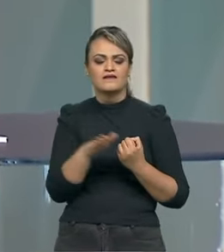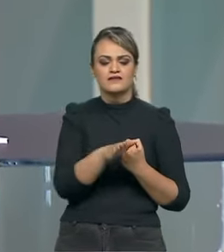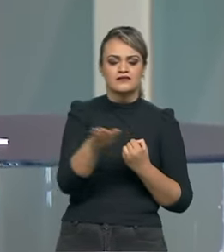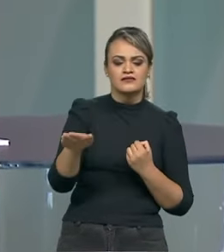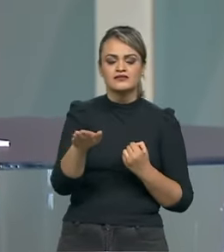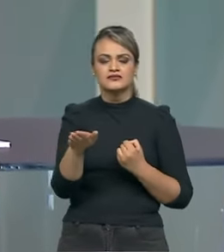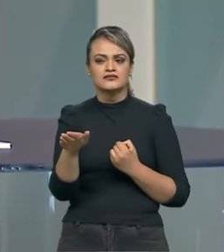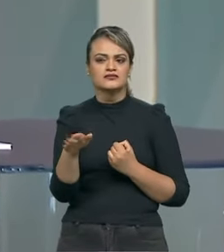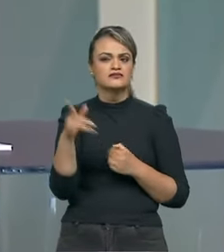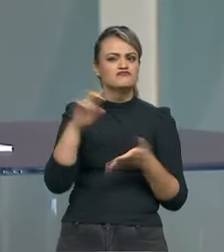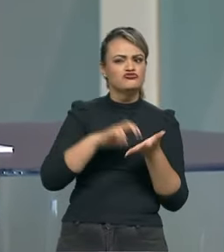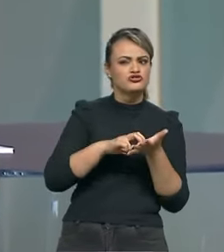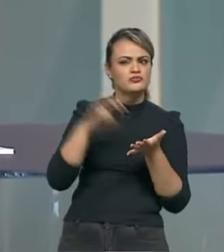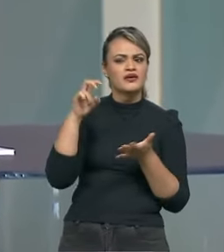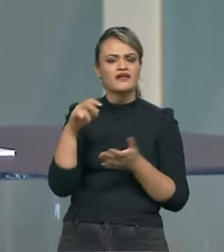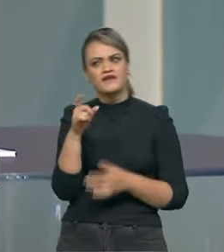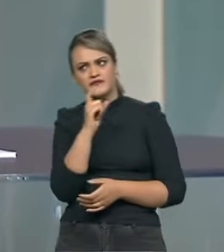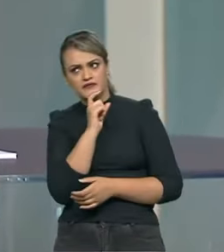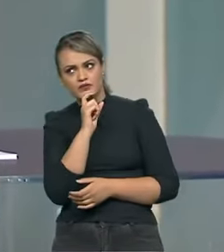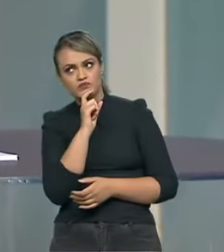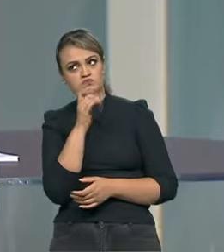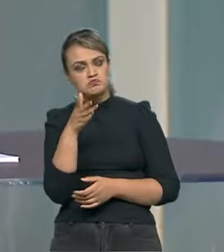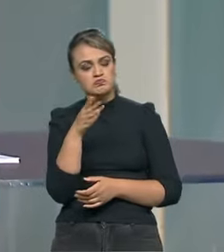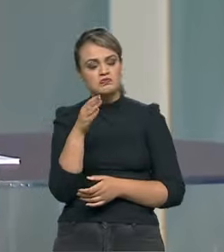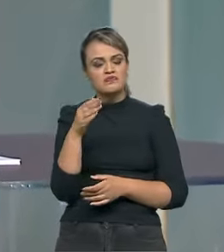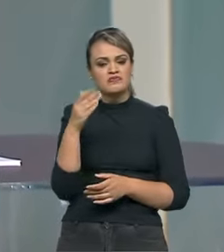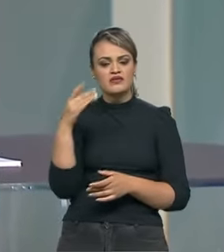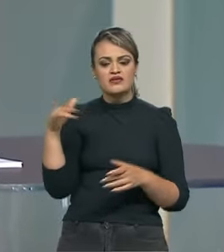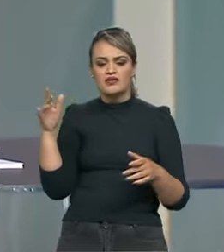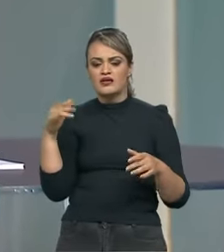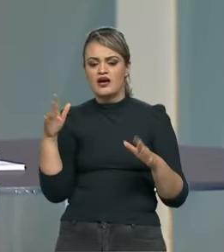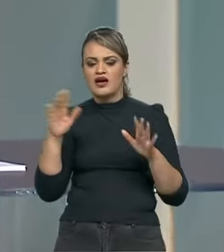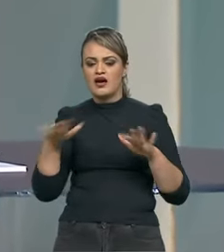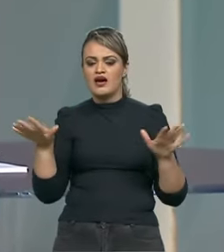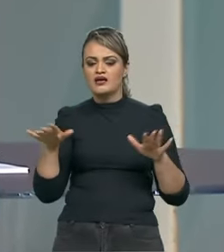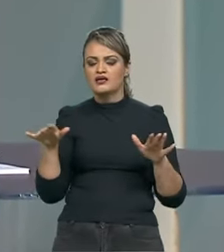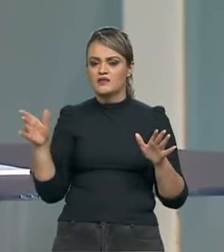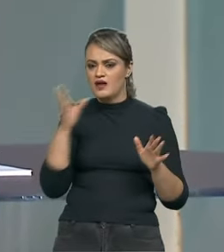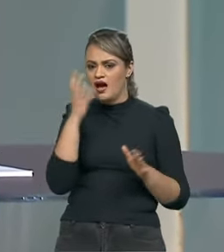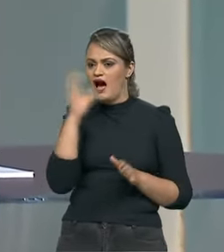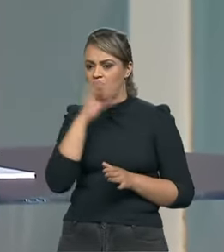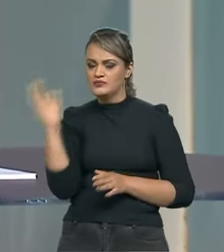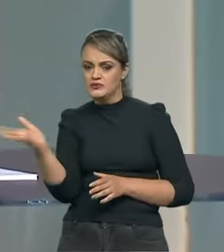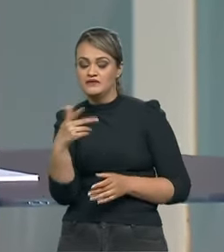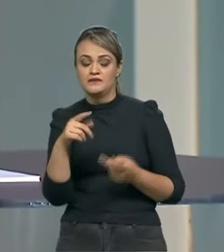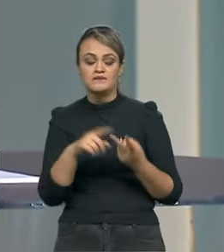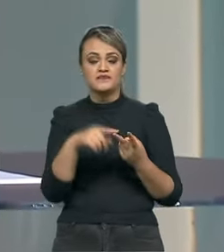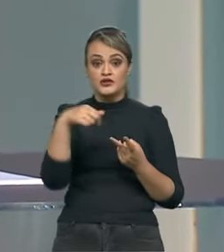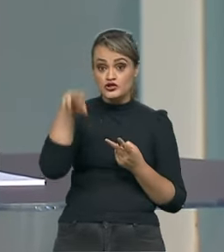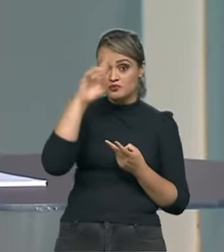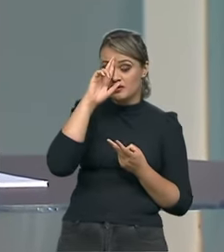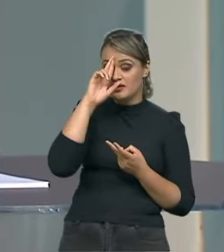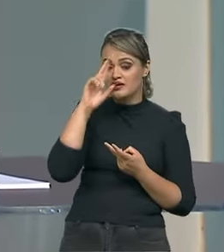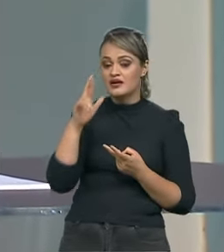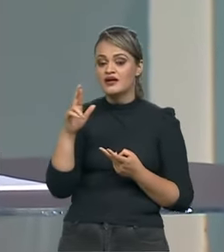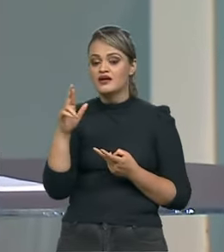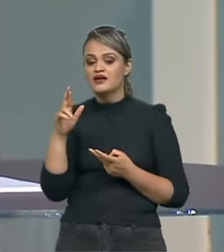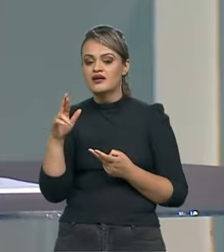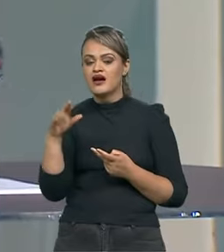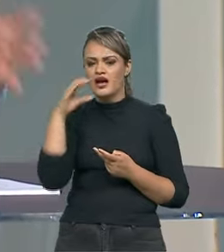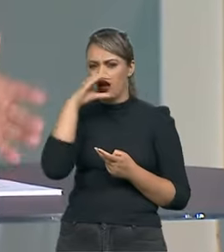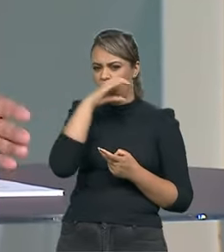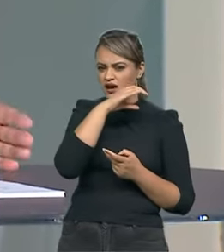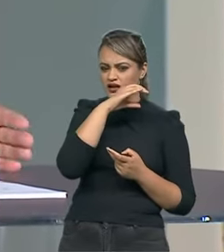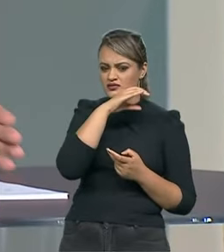aerodinâmica. De manhã cedo estava frio, eu tirava toda a asa do carro, era mais rápido todo mundo. Na hora do almoço, esquentava mais, eu